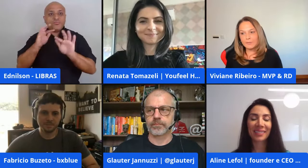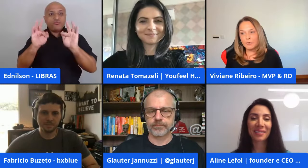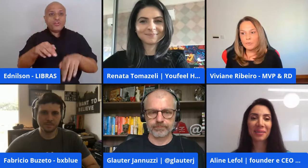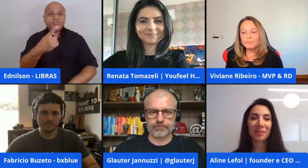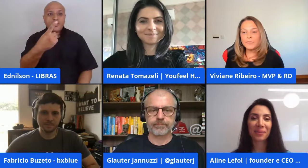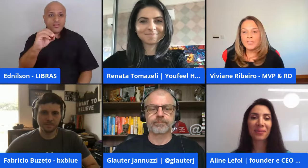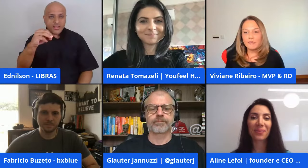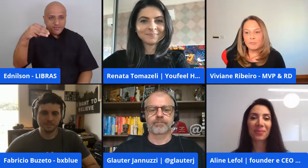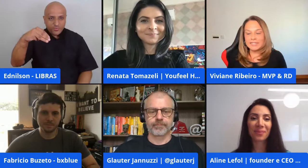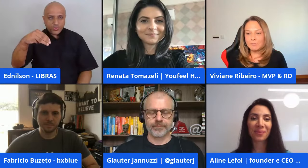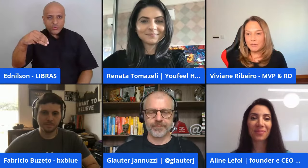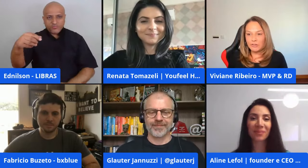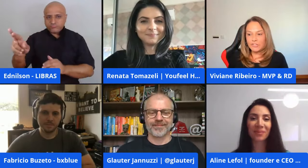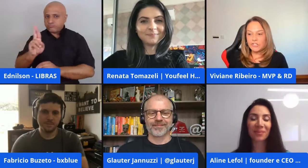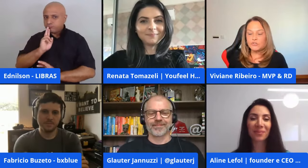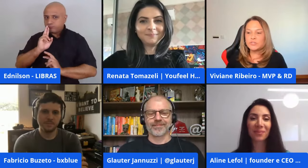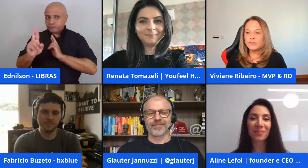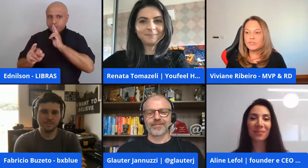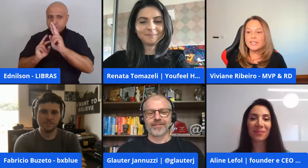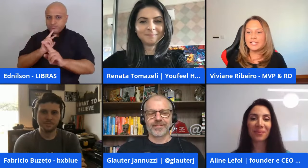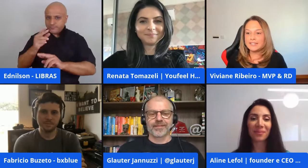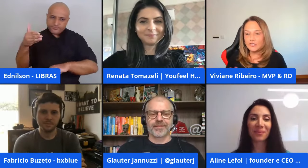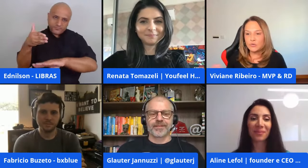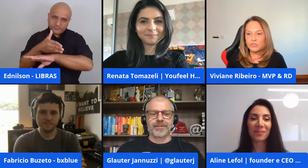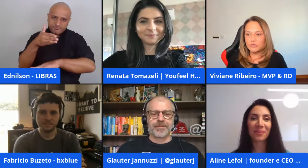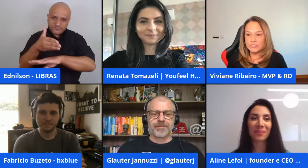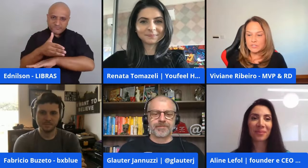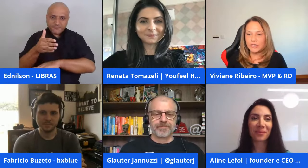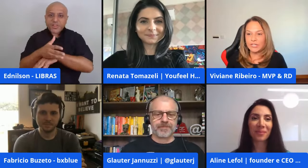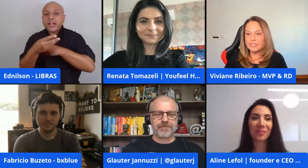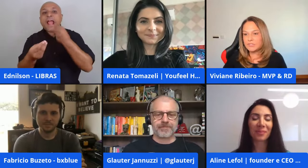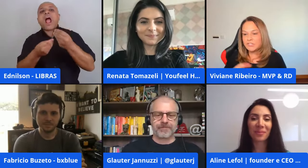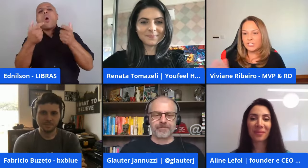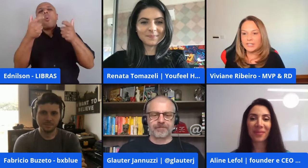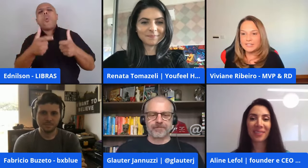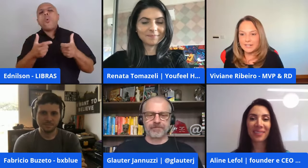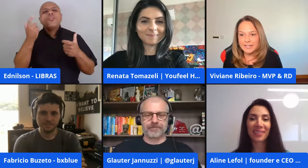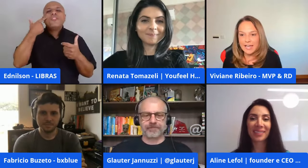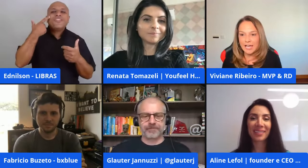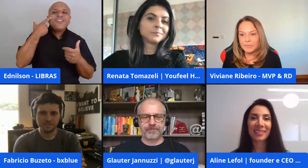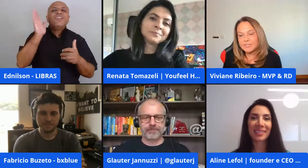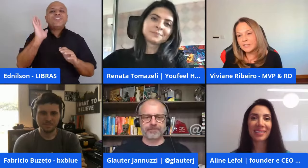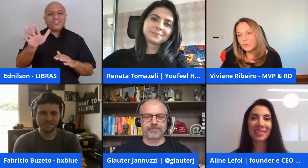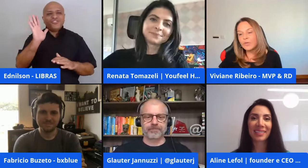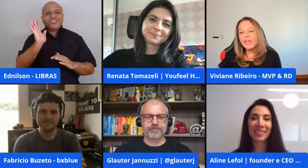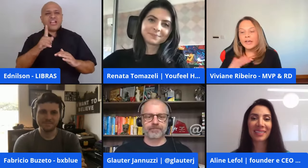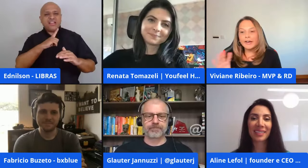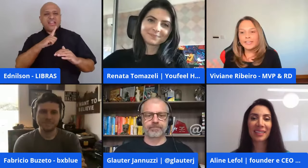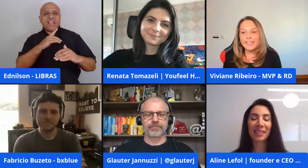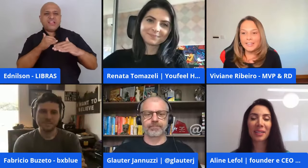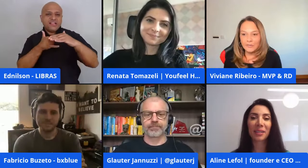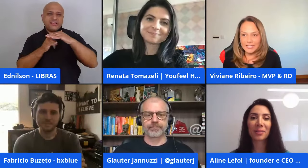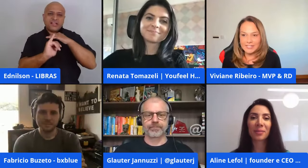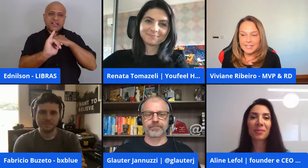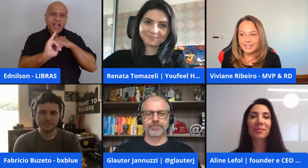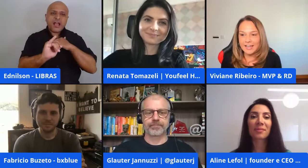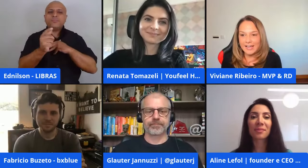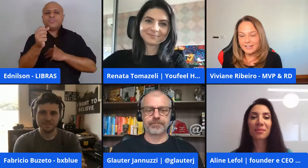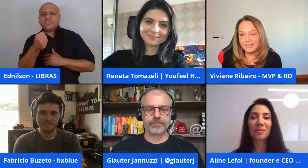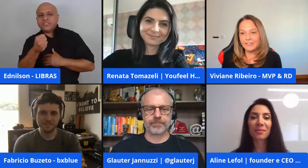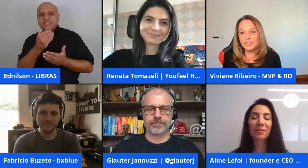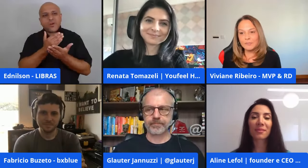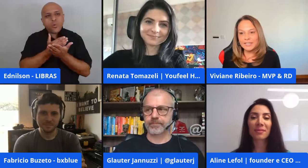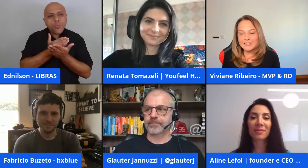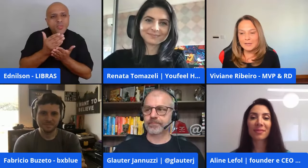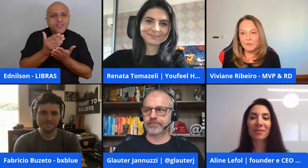anei. Tá bom? Vão participando aí com a gente. Nos sinalizem de onde vocês vêm, se vocês já têm startup, estão querendo iniciar